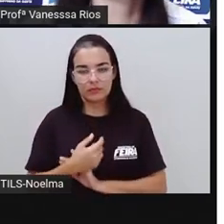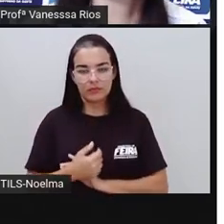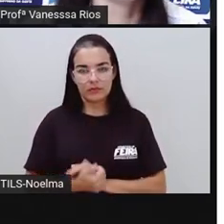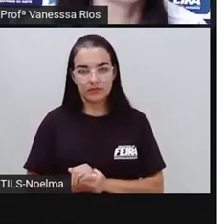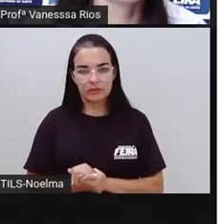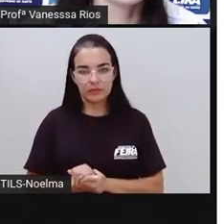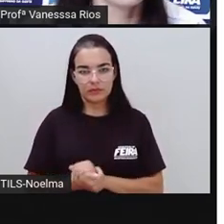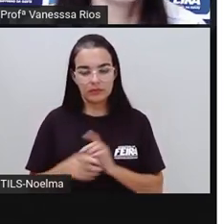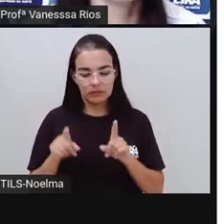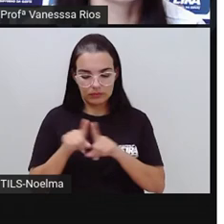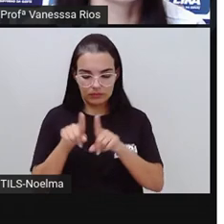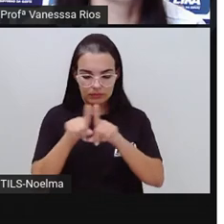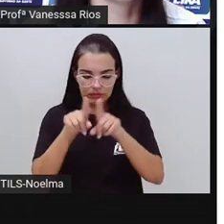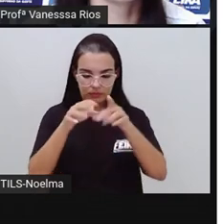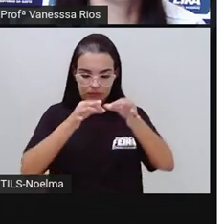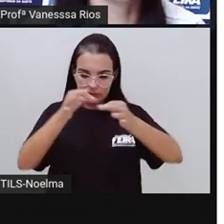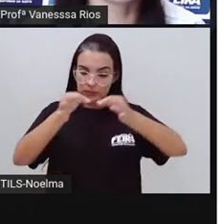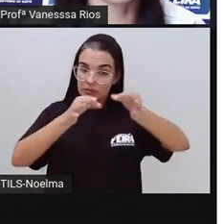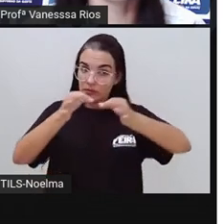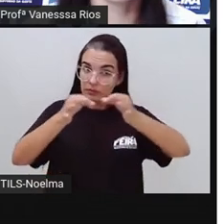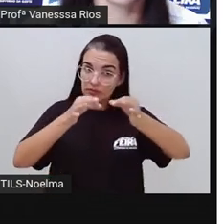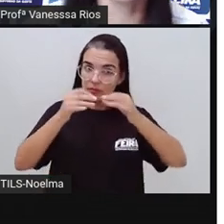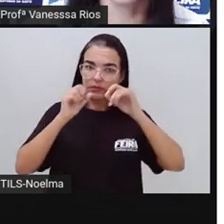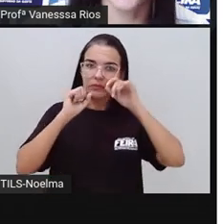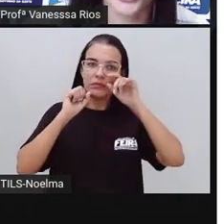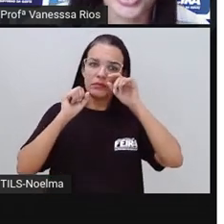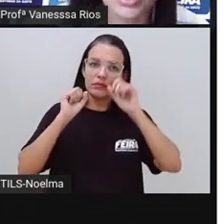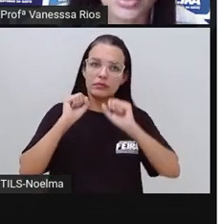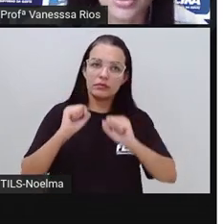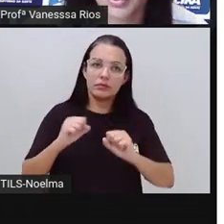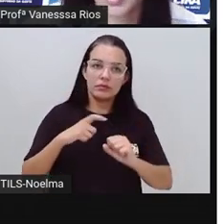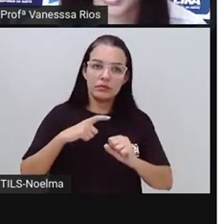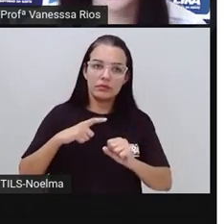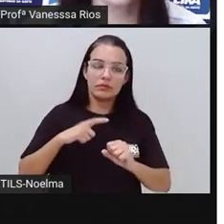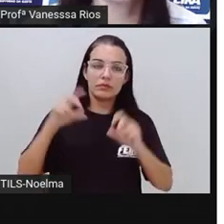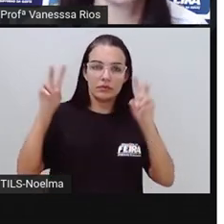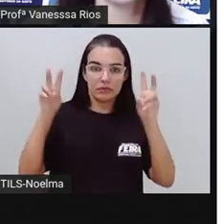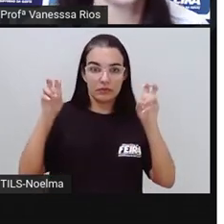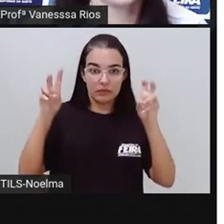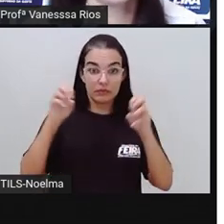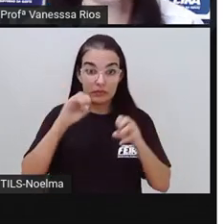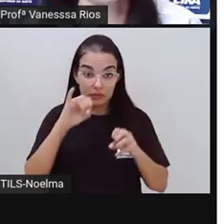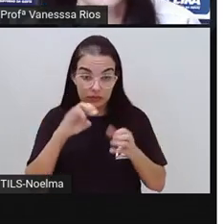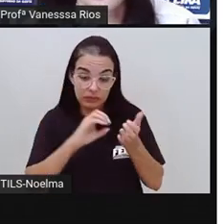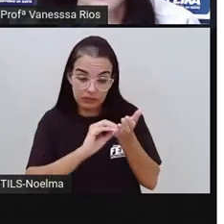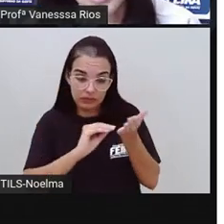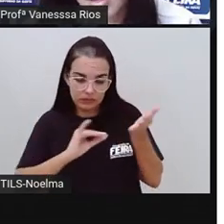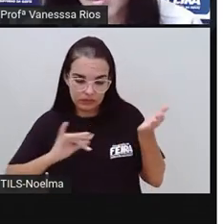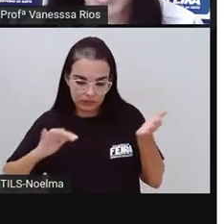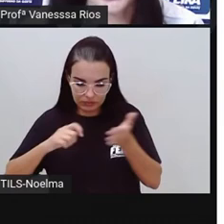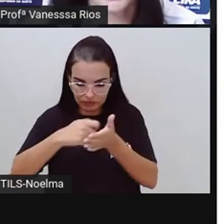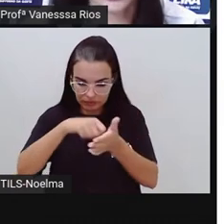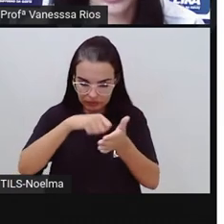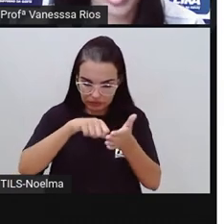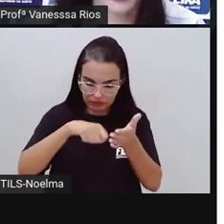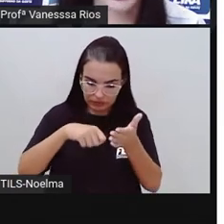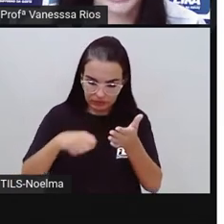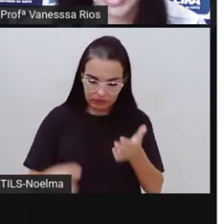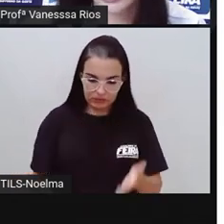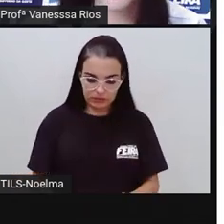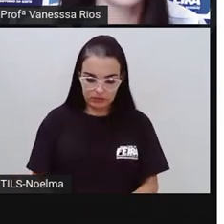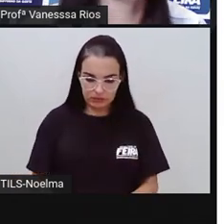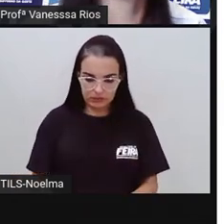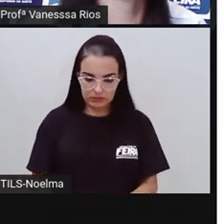Além disso, a organização da entrevista pode ter aí o título, que vai estar relacionado ao tema, ao assunto